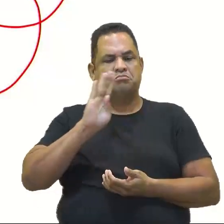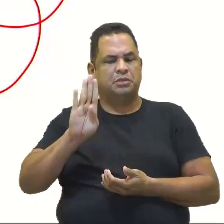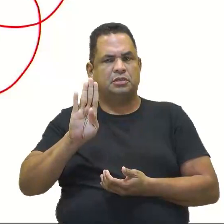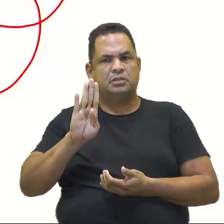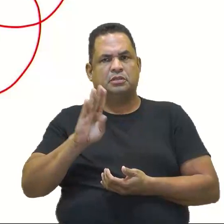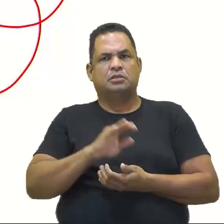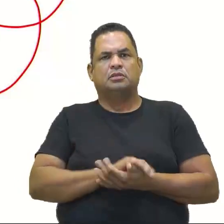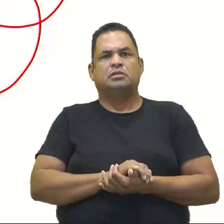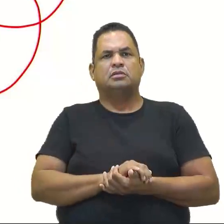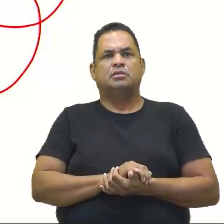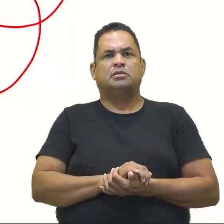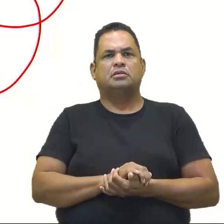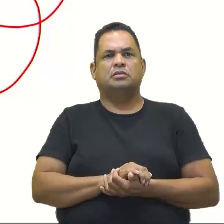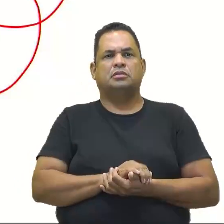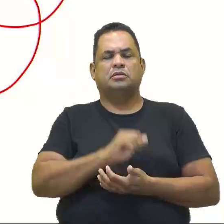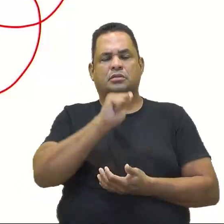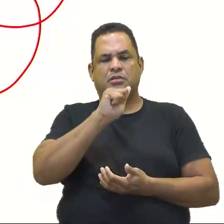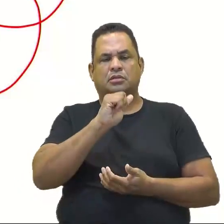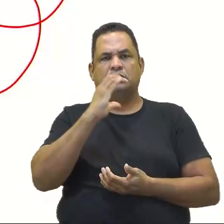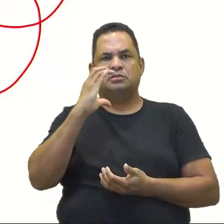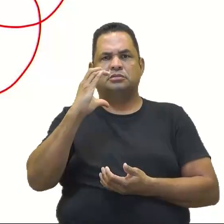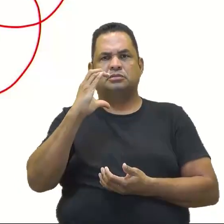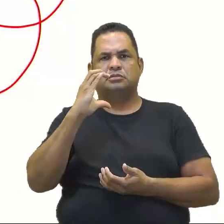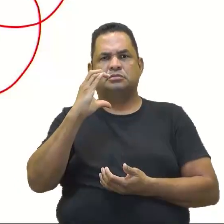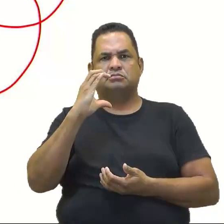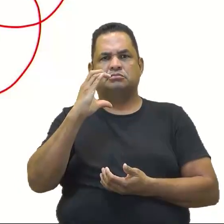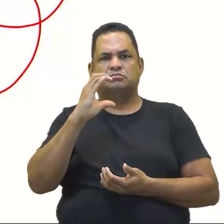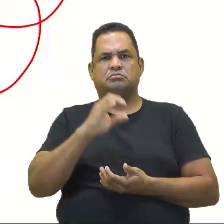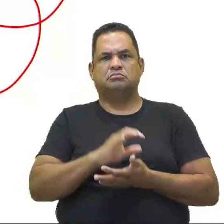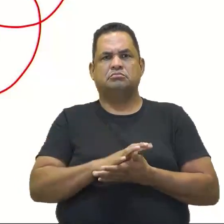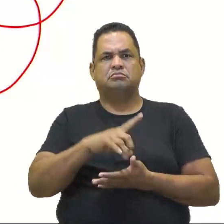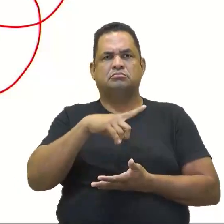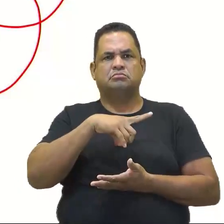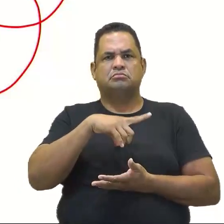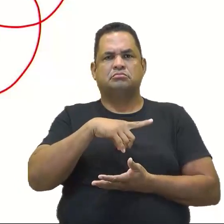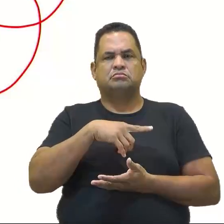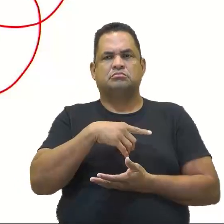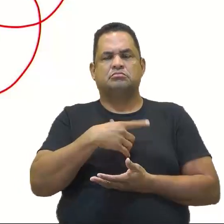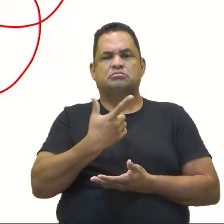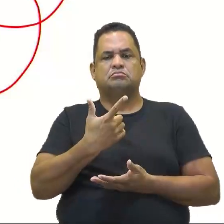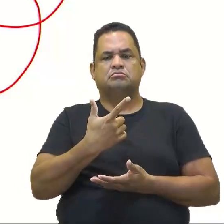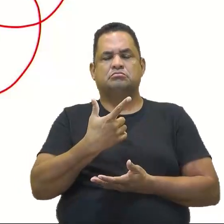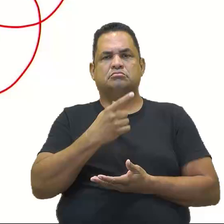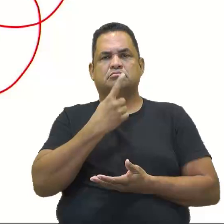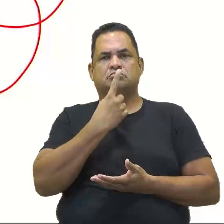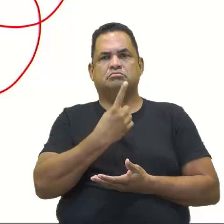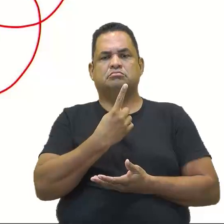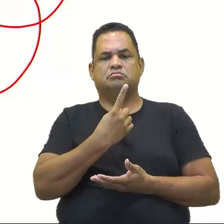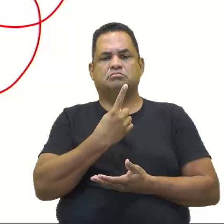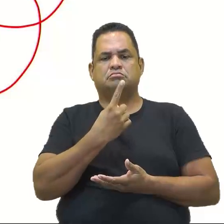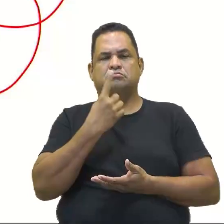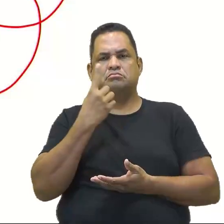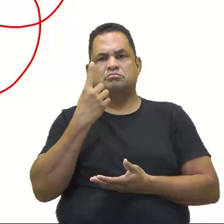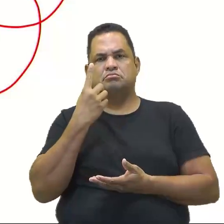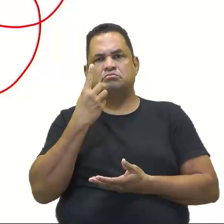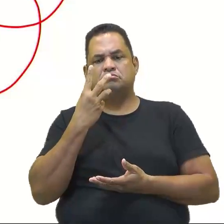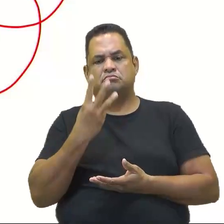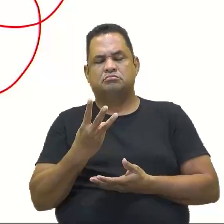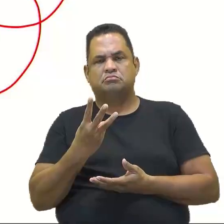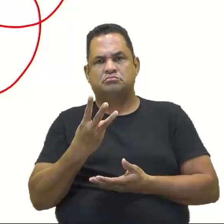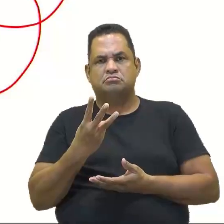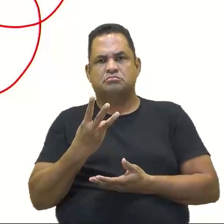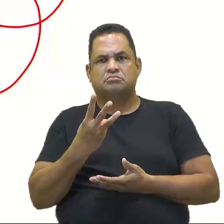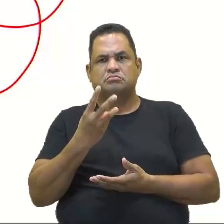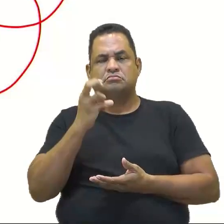Agora entre o A e o C, tem alguma coisa em comum? 1. O A e o C. 1. 1 e 3. 1, 3 e 5. 1,